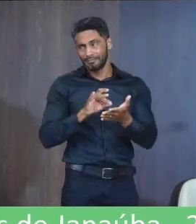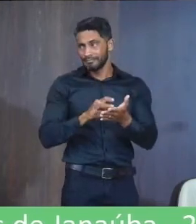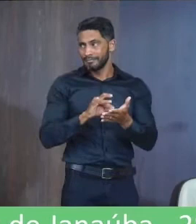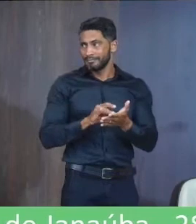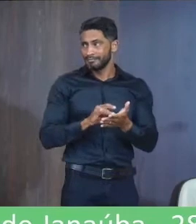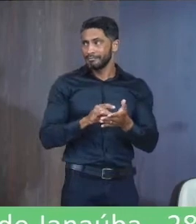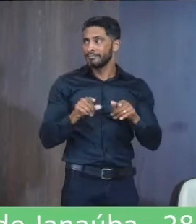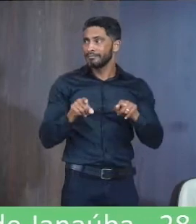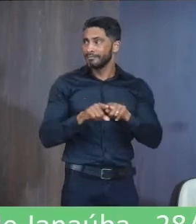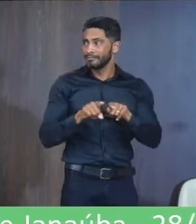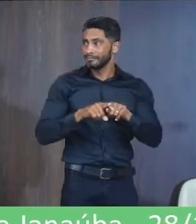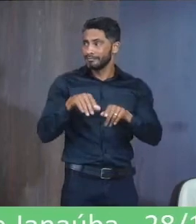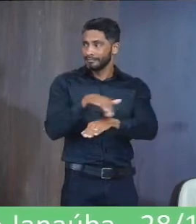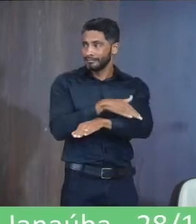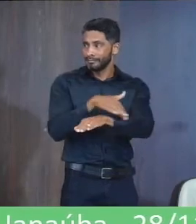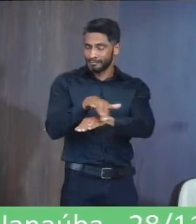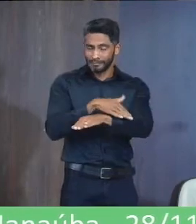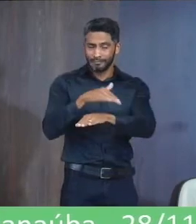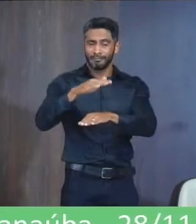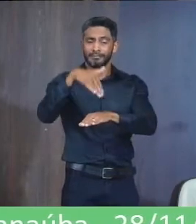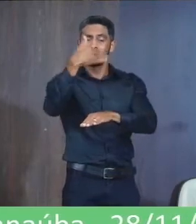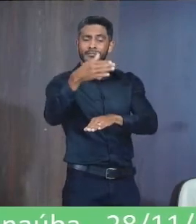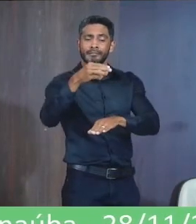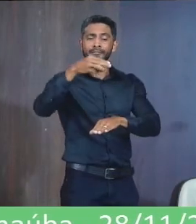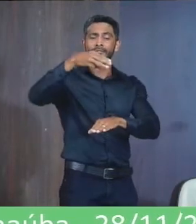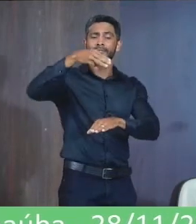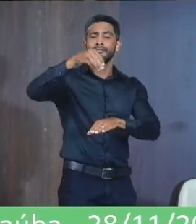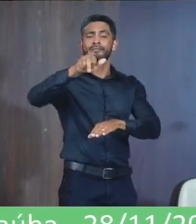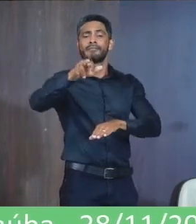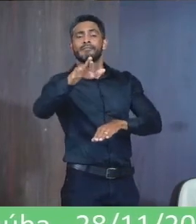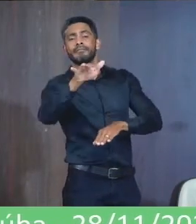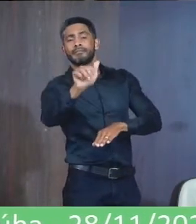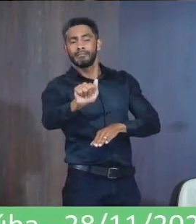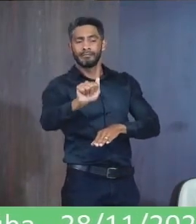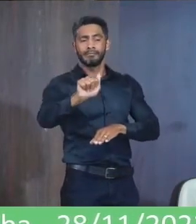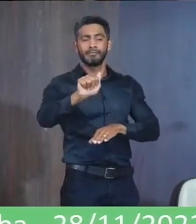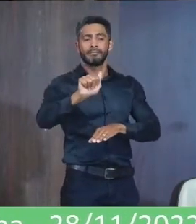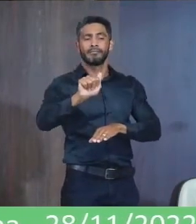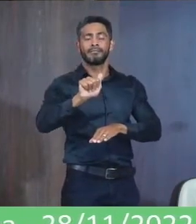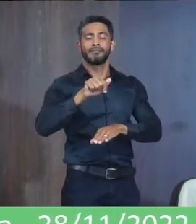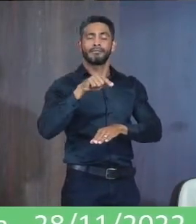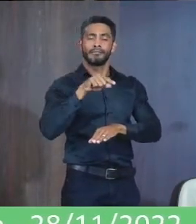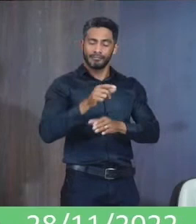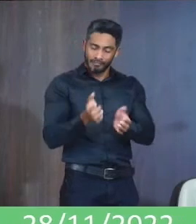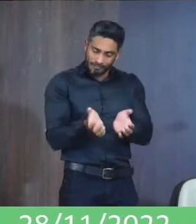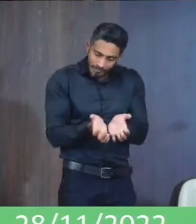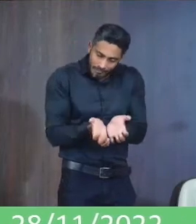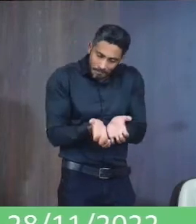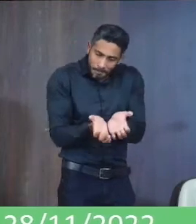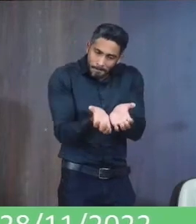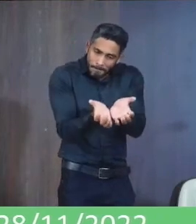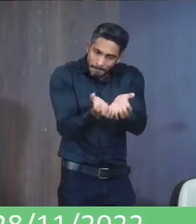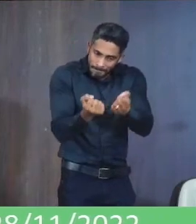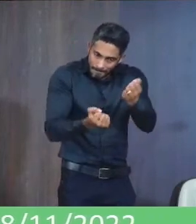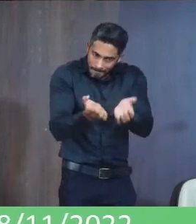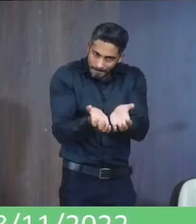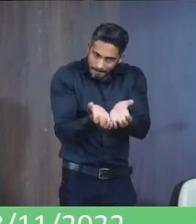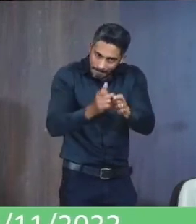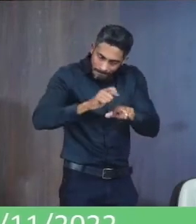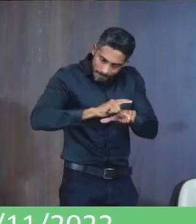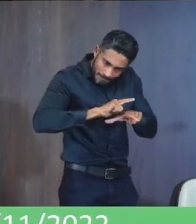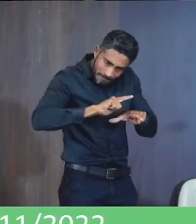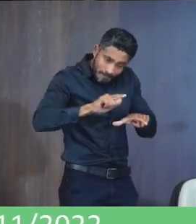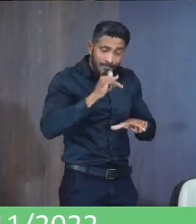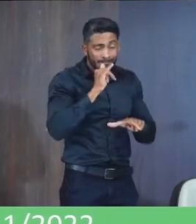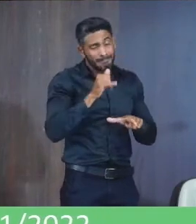Se torna também Na mesma rua Na outra rua Maria de Freitas No bairro Santa Cruz Passou a patrol Eu falei Não compensa Passar